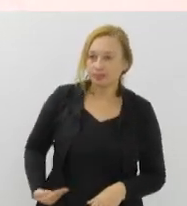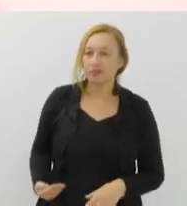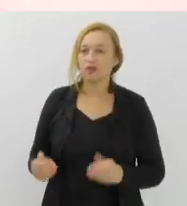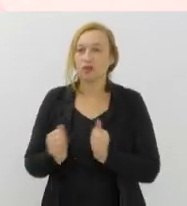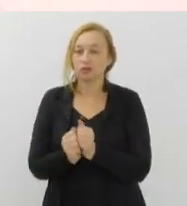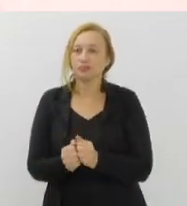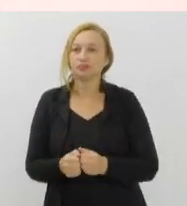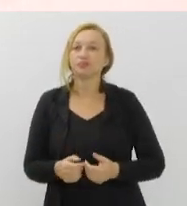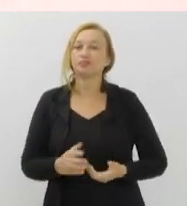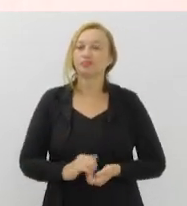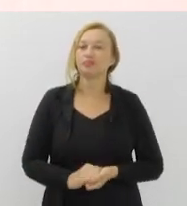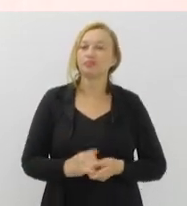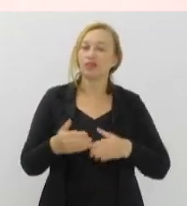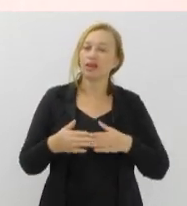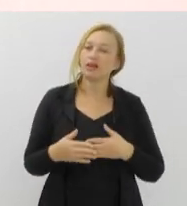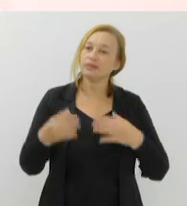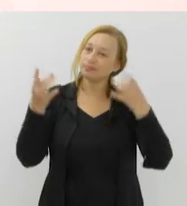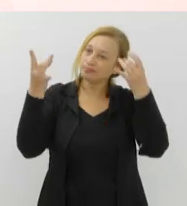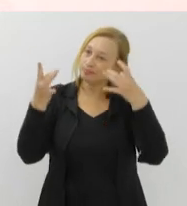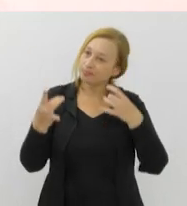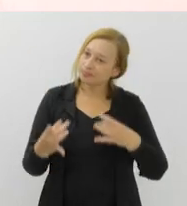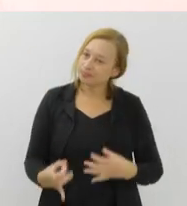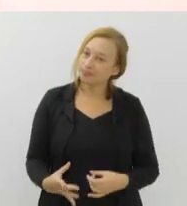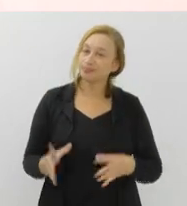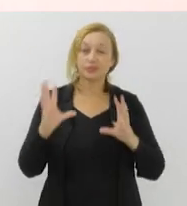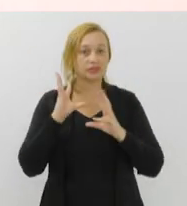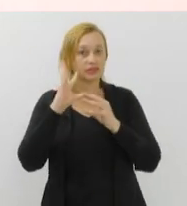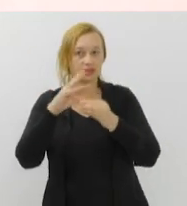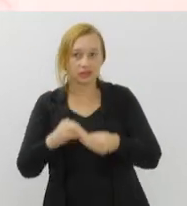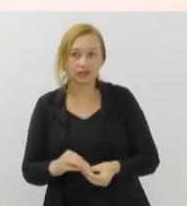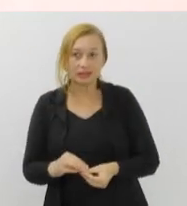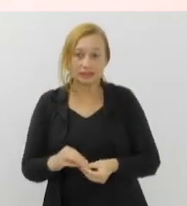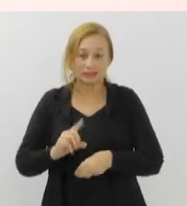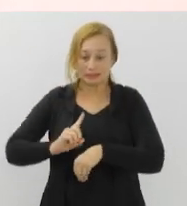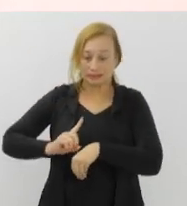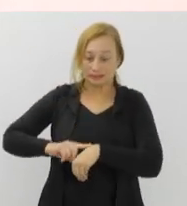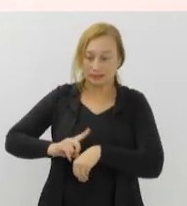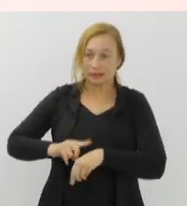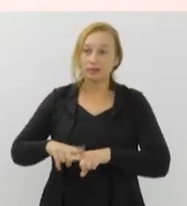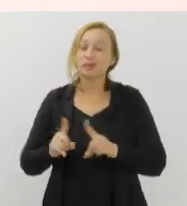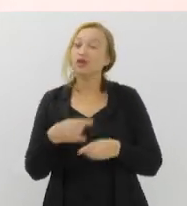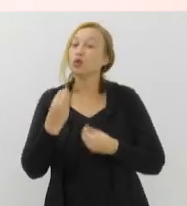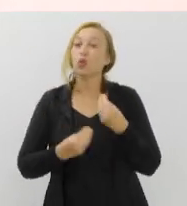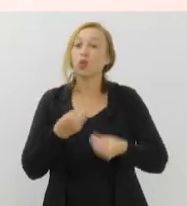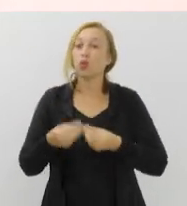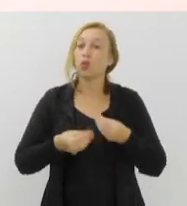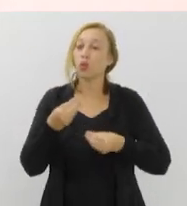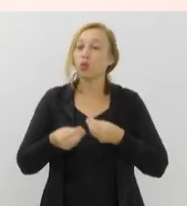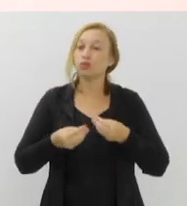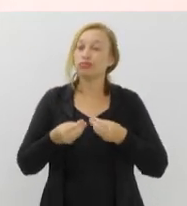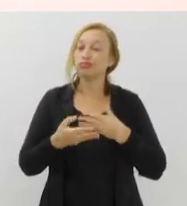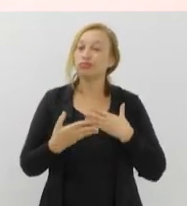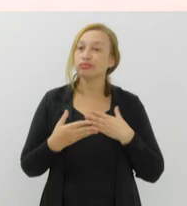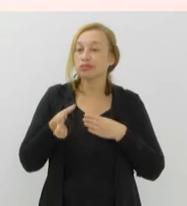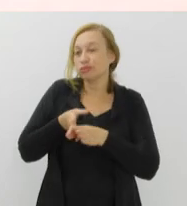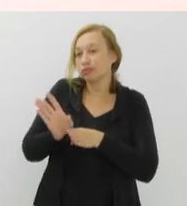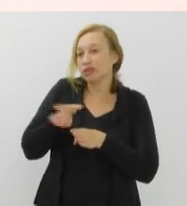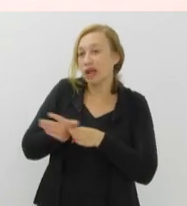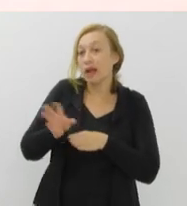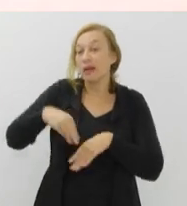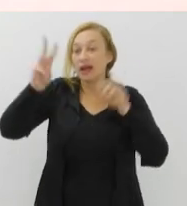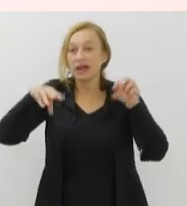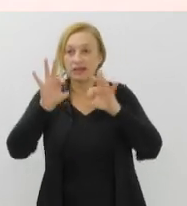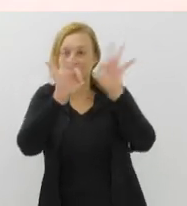Eu queria que você desse mais um detalhe, resumidamente, porque a gente está em cima da hora, mas como direcionar para aqueles que estão nos assistindo?